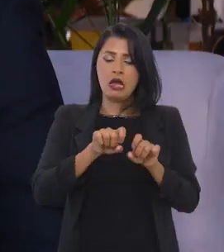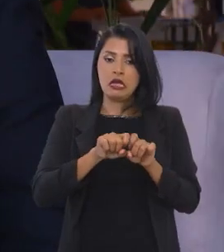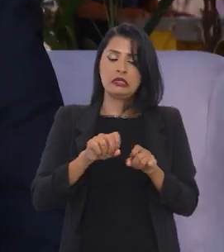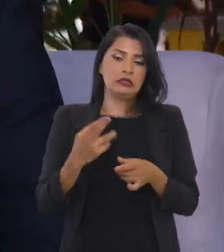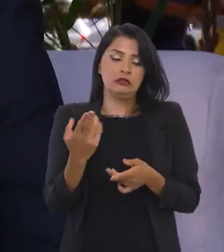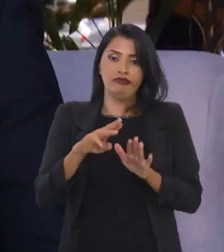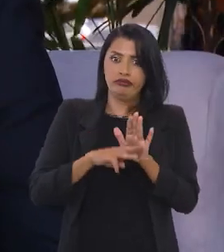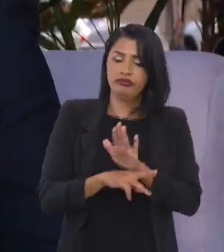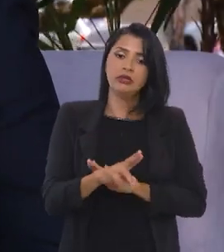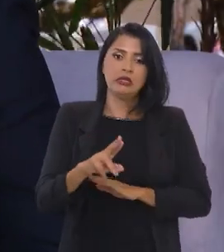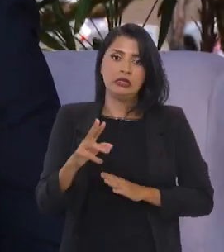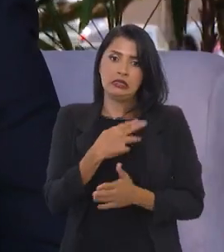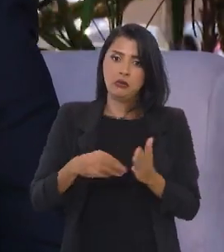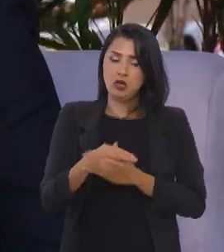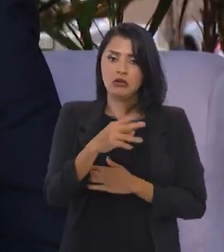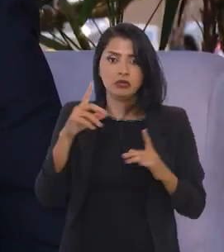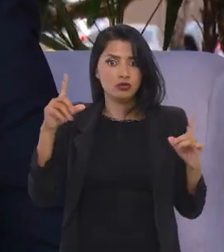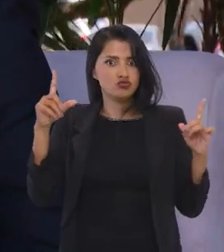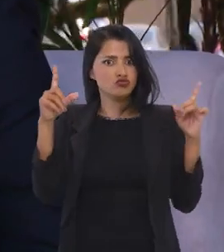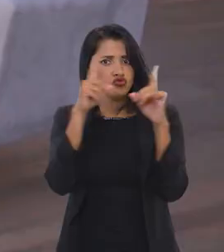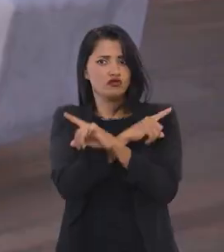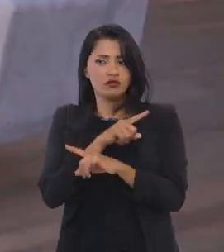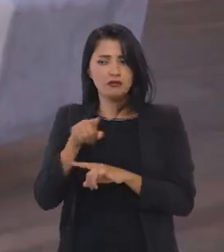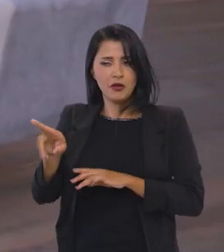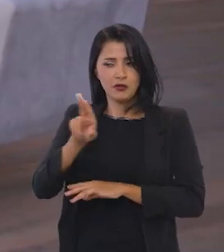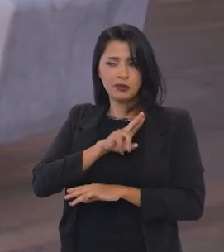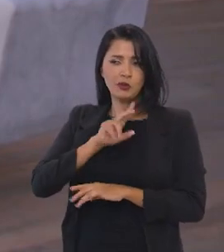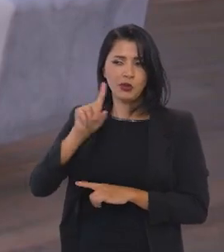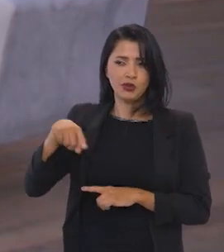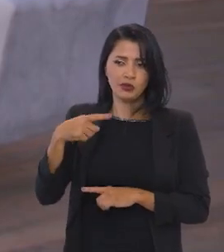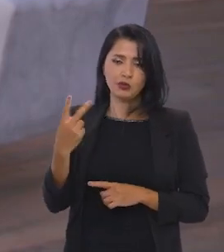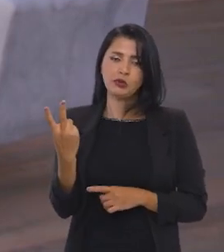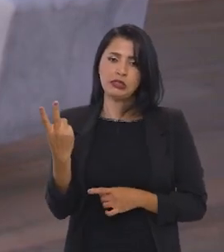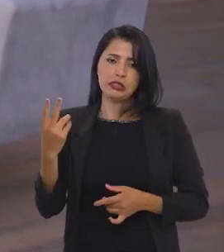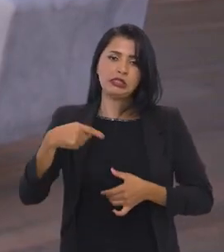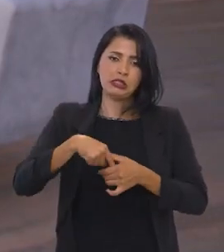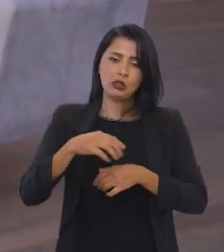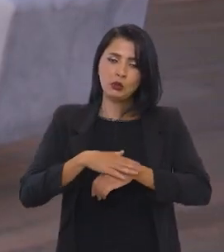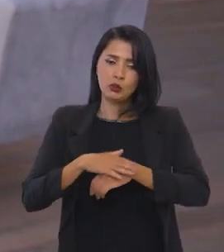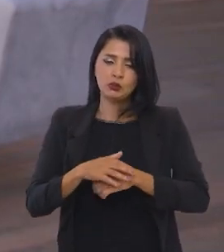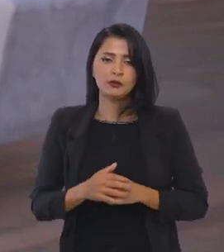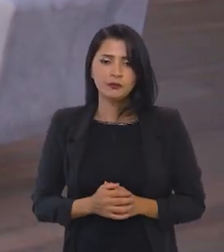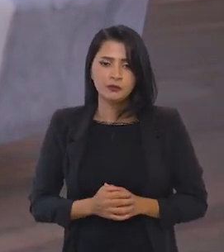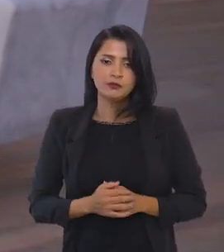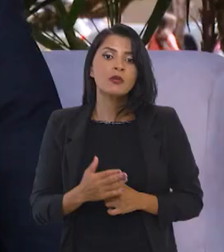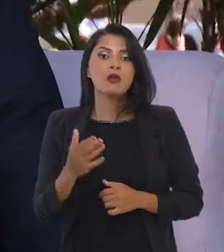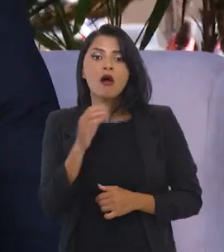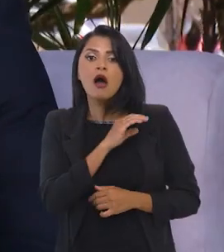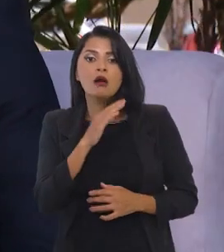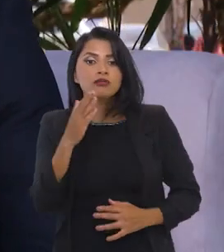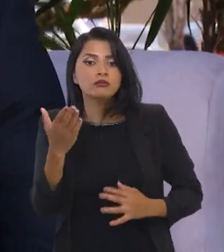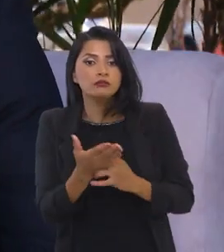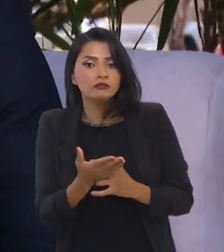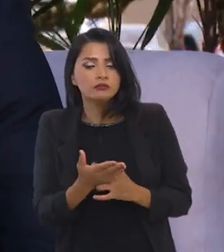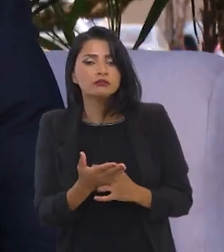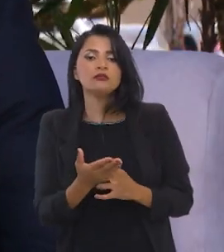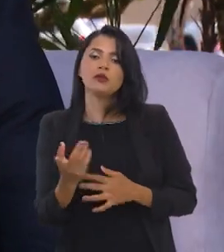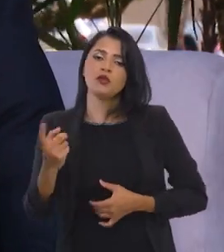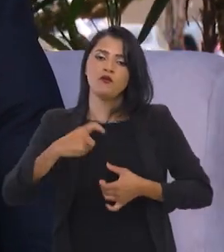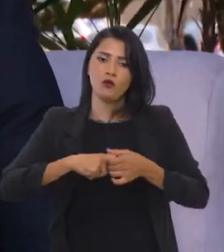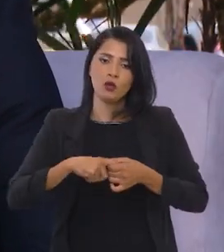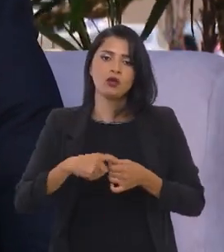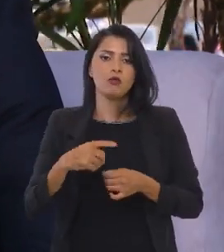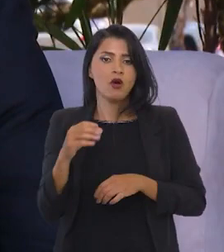regime tributário no Brasil é que ele é muito complexo. Então, mas você responde isso no segundo bloco. Vamos para um rápido